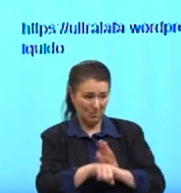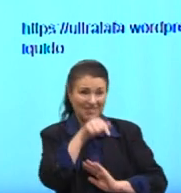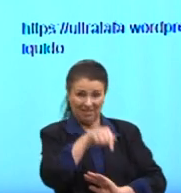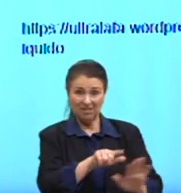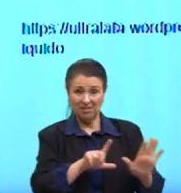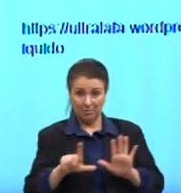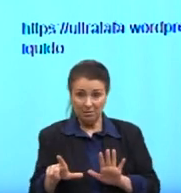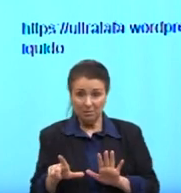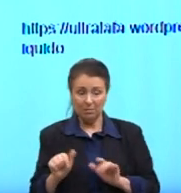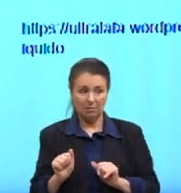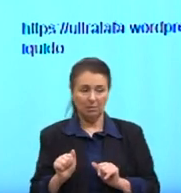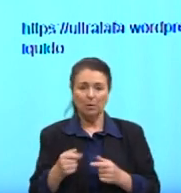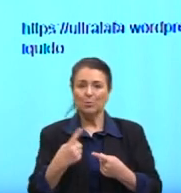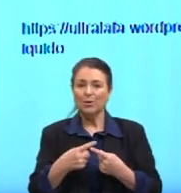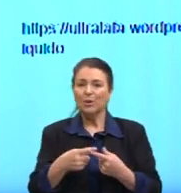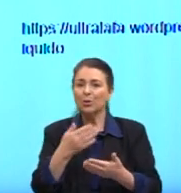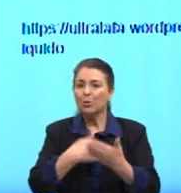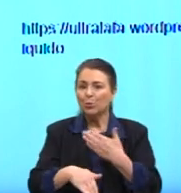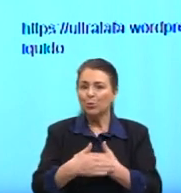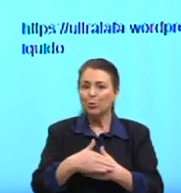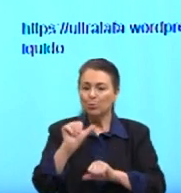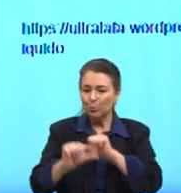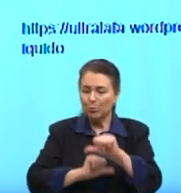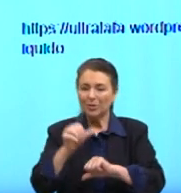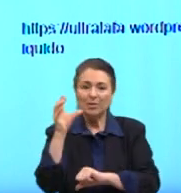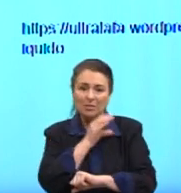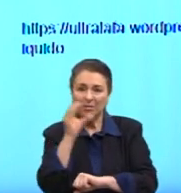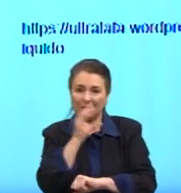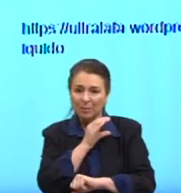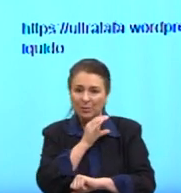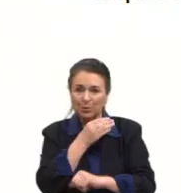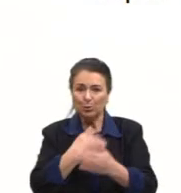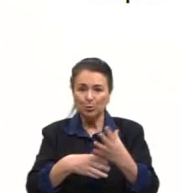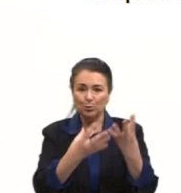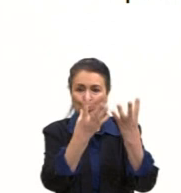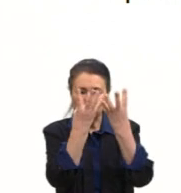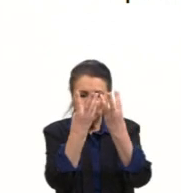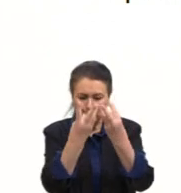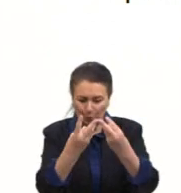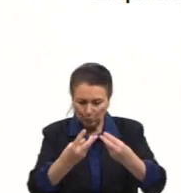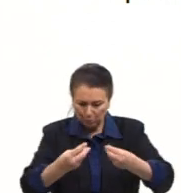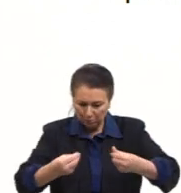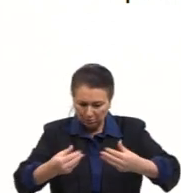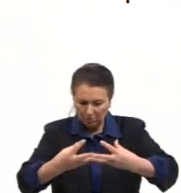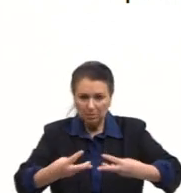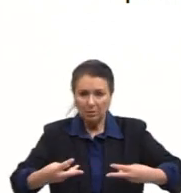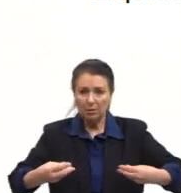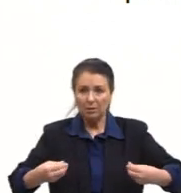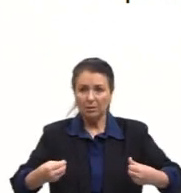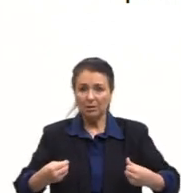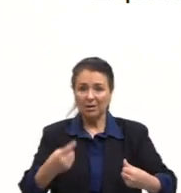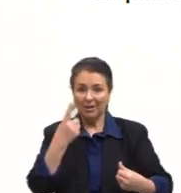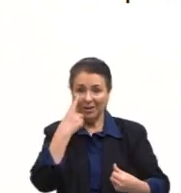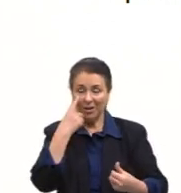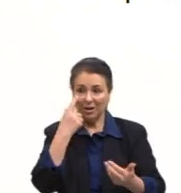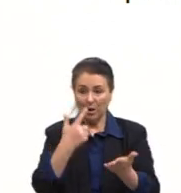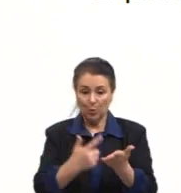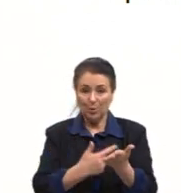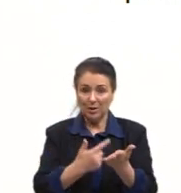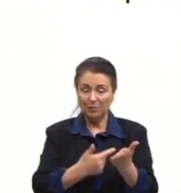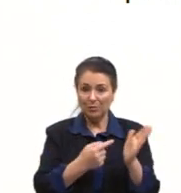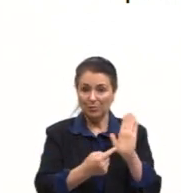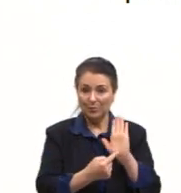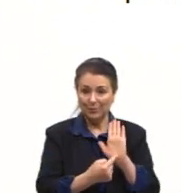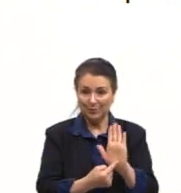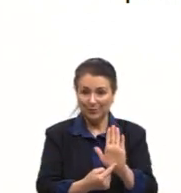líquido. Tudo é muito rápido. Tudo é muito fluido. E aí, sobre a modernidade líquida. Eu trago esse livro para... Esse é